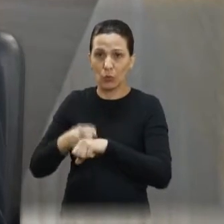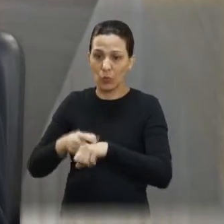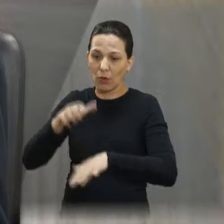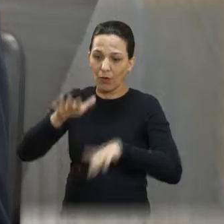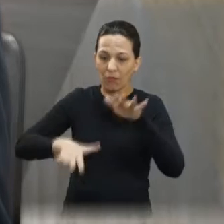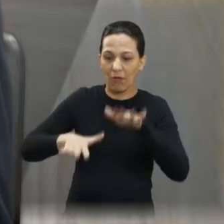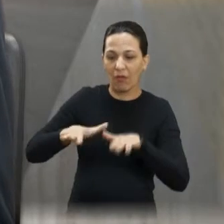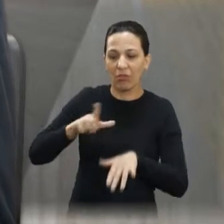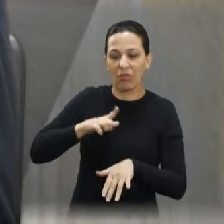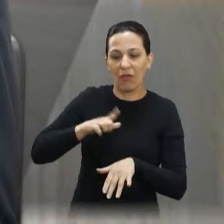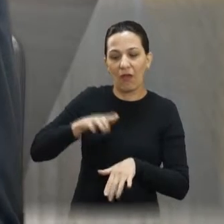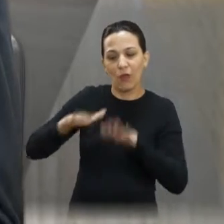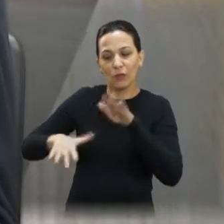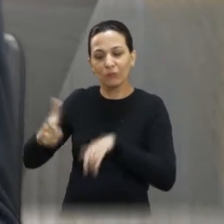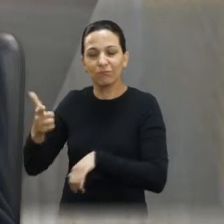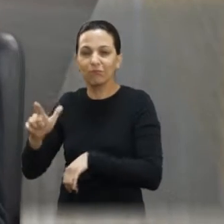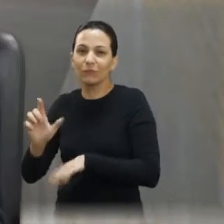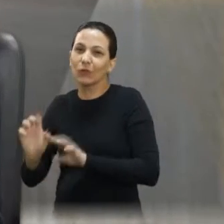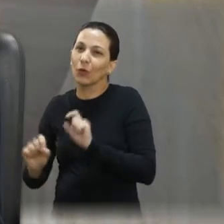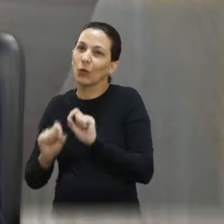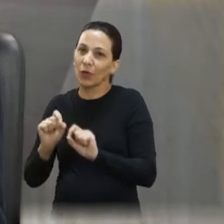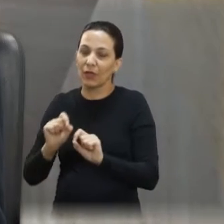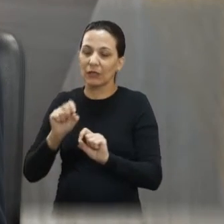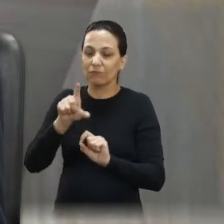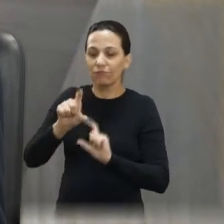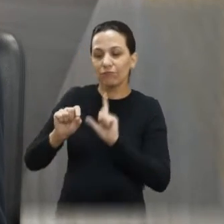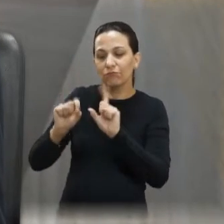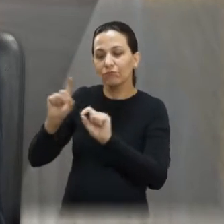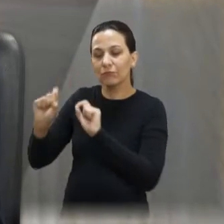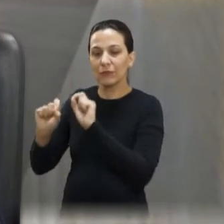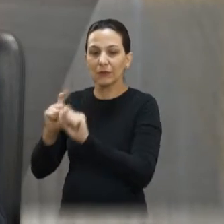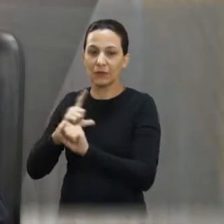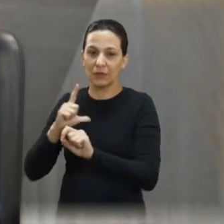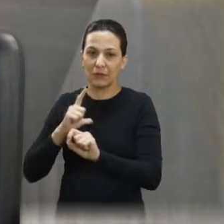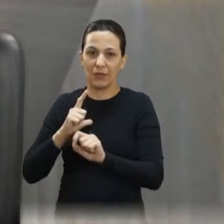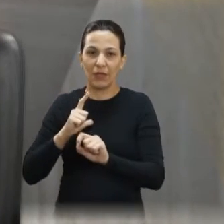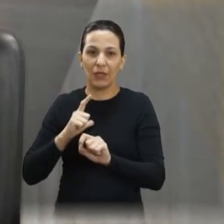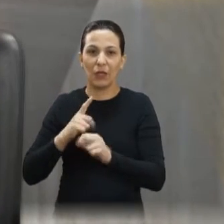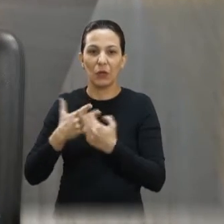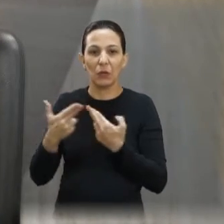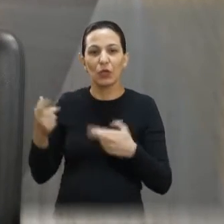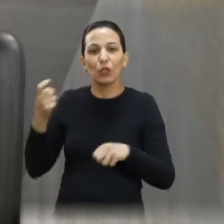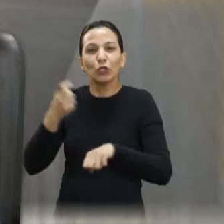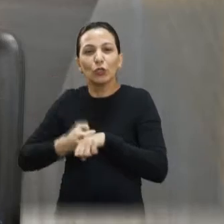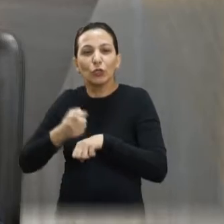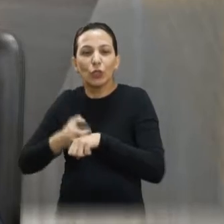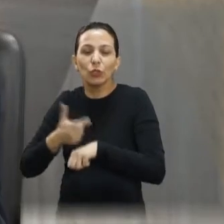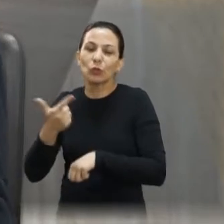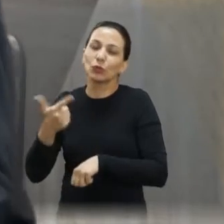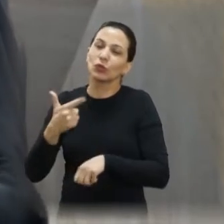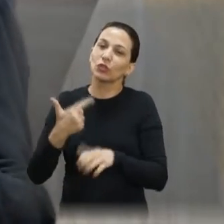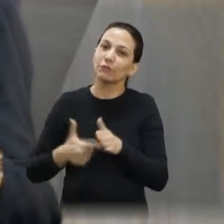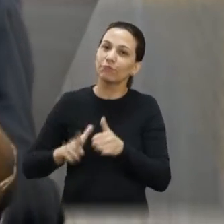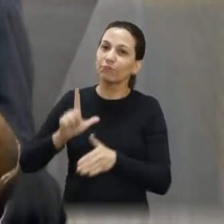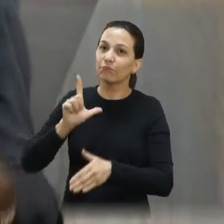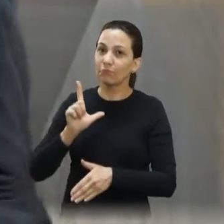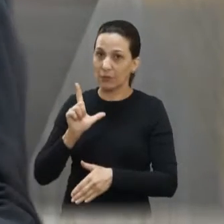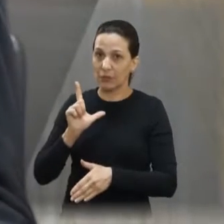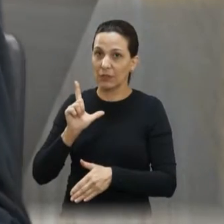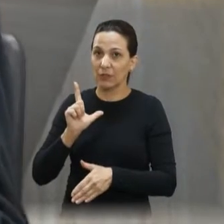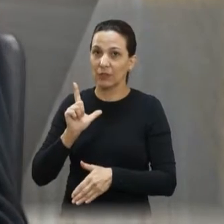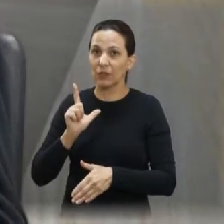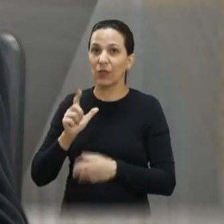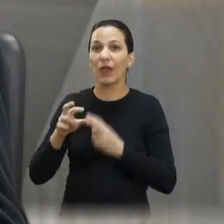esse modo seletivo dos resíduos sólidos. Realmente, não tinha isso daí, tá? Então, esses